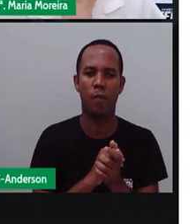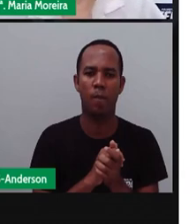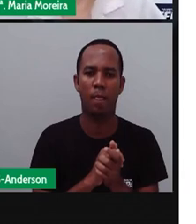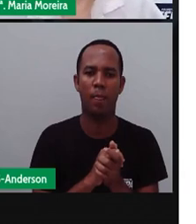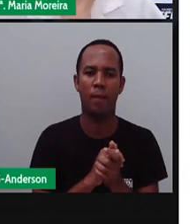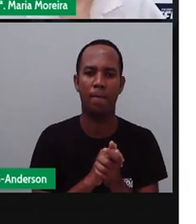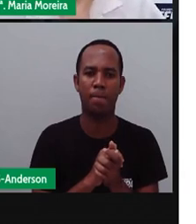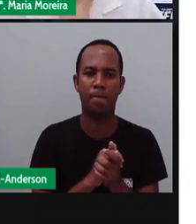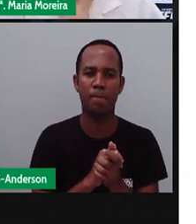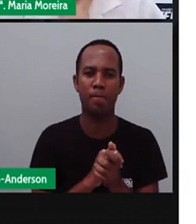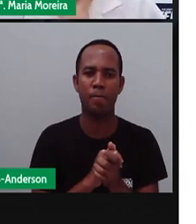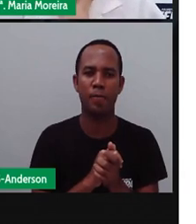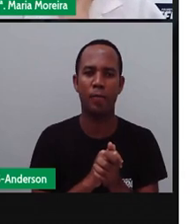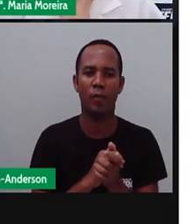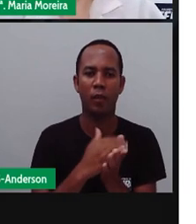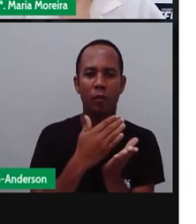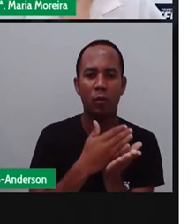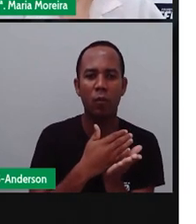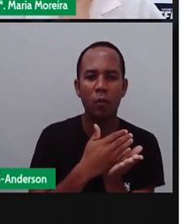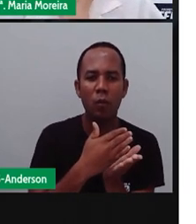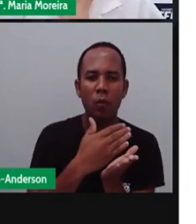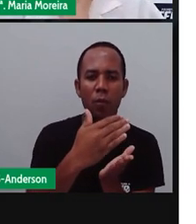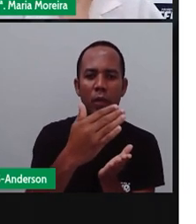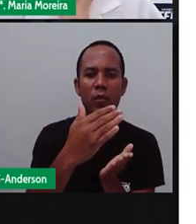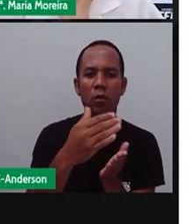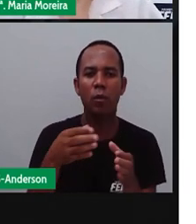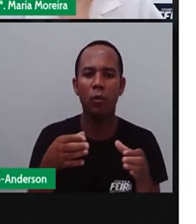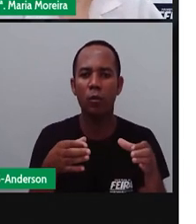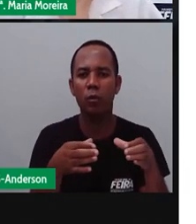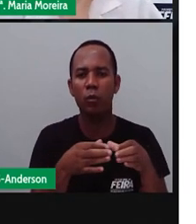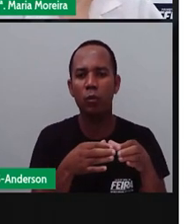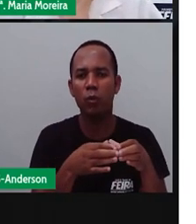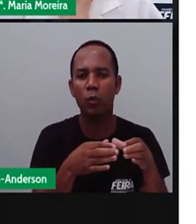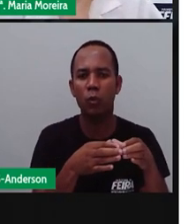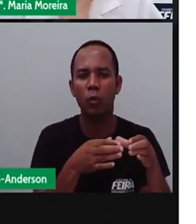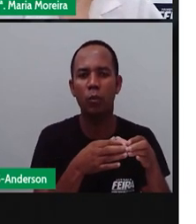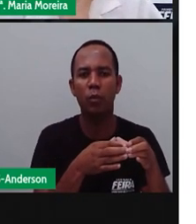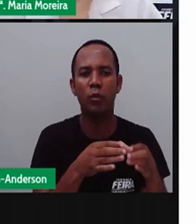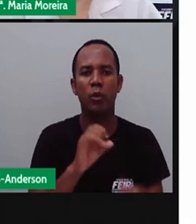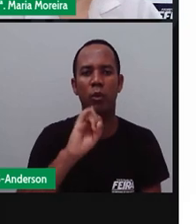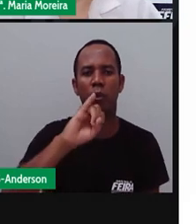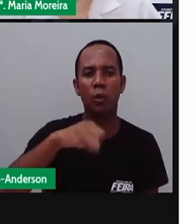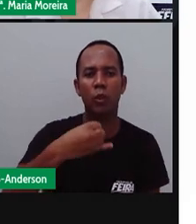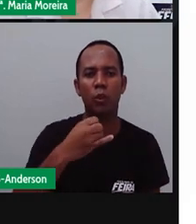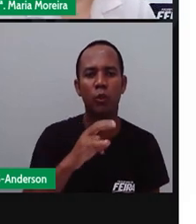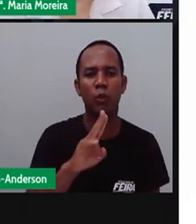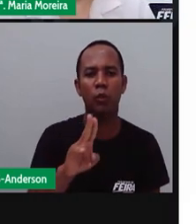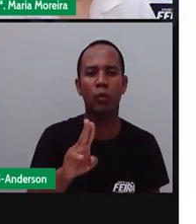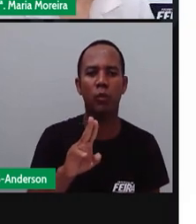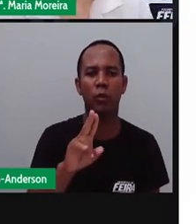origem judaica, né? A comemoração era realizada como agradecimento a Deus pelo